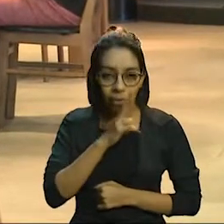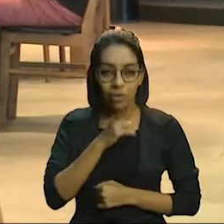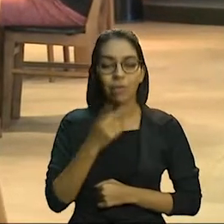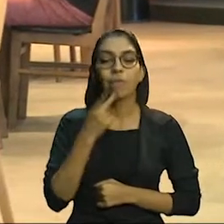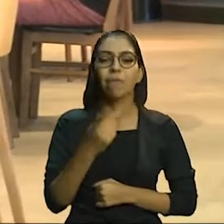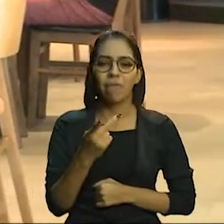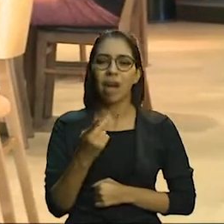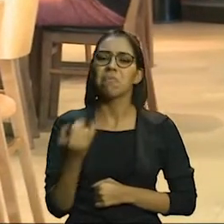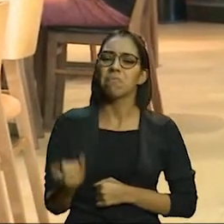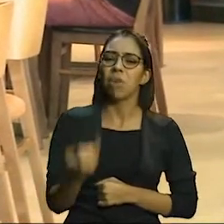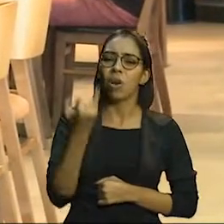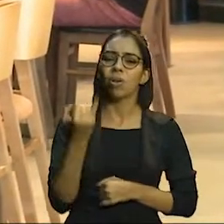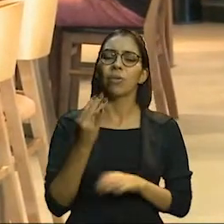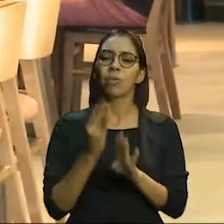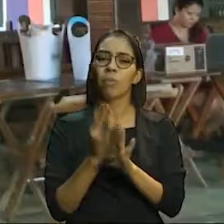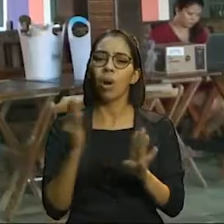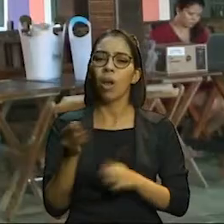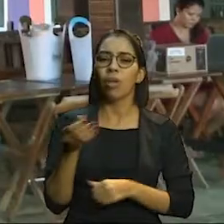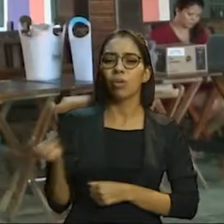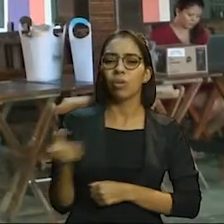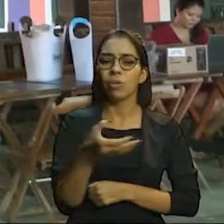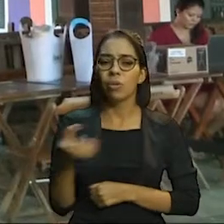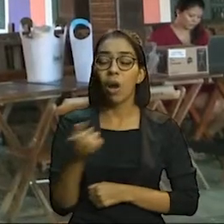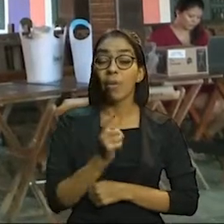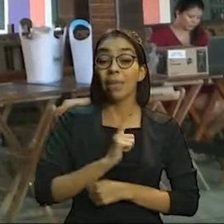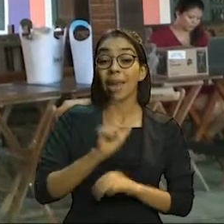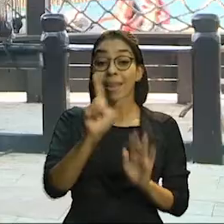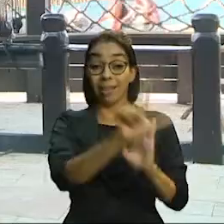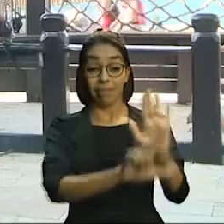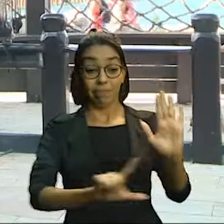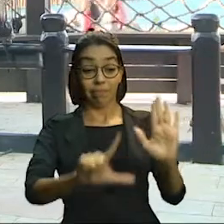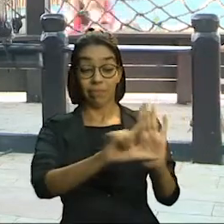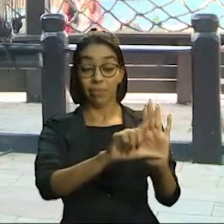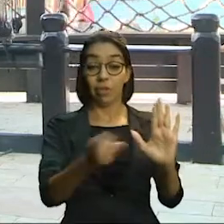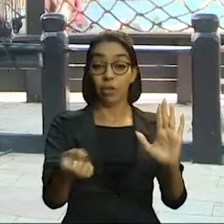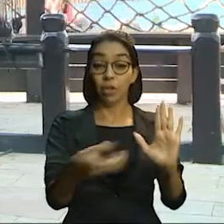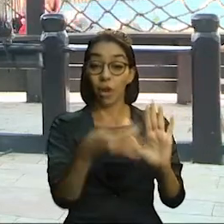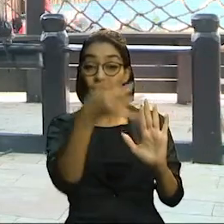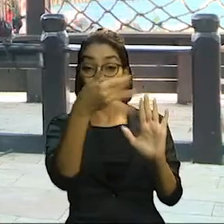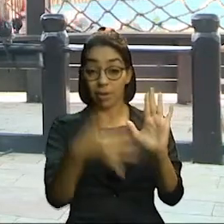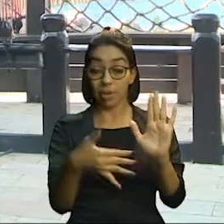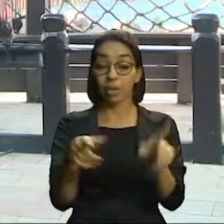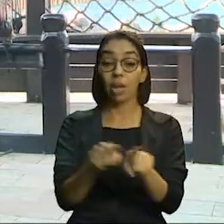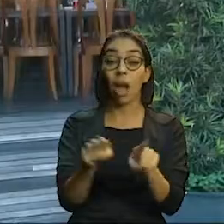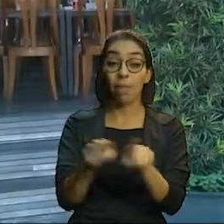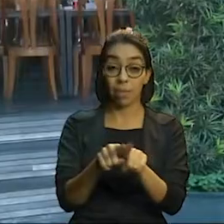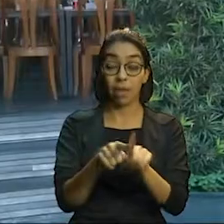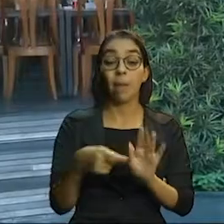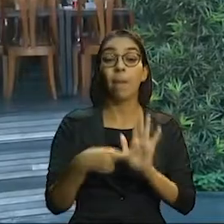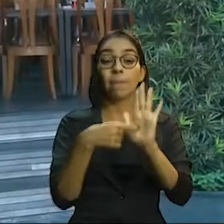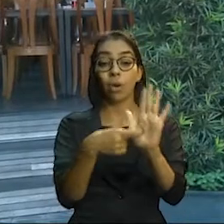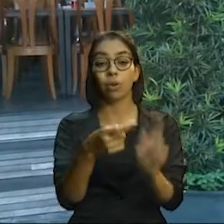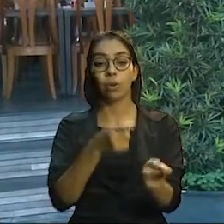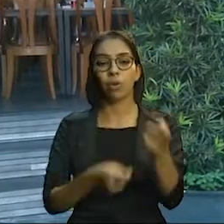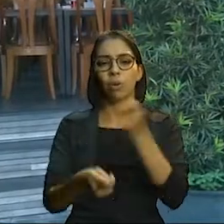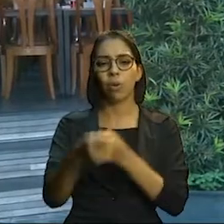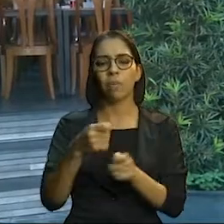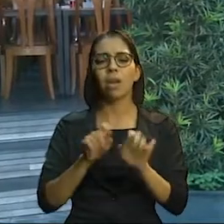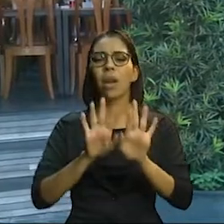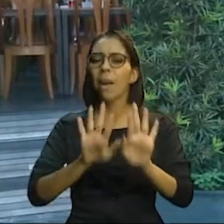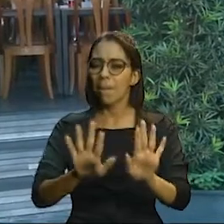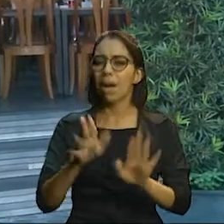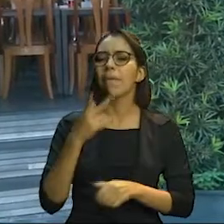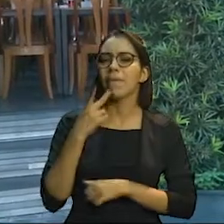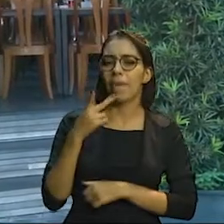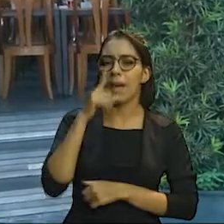aumento de novos estabelecimentos à atual legislação do país e ao cenário econômico. Mas chama a atenção para